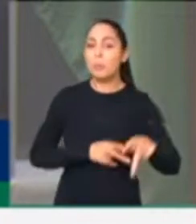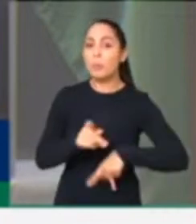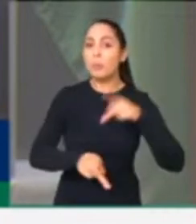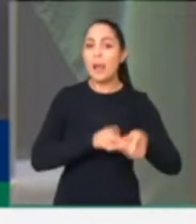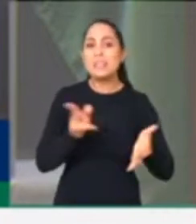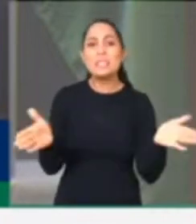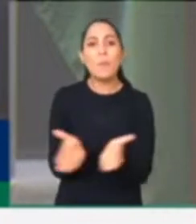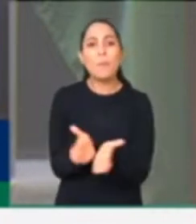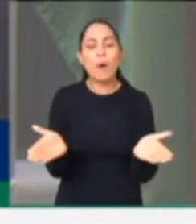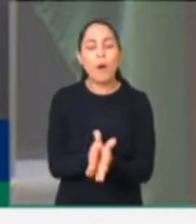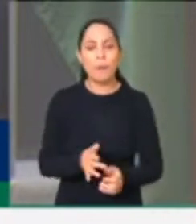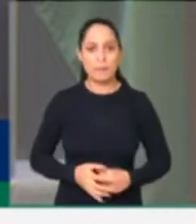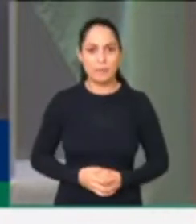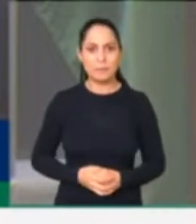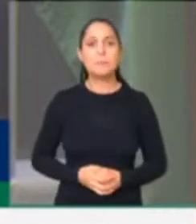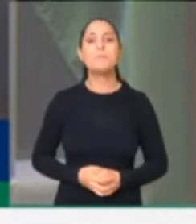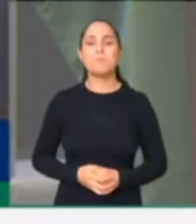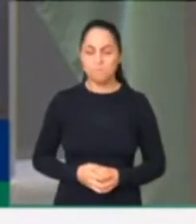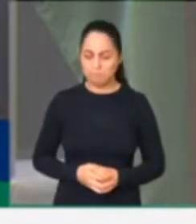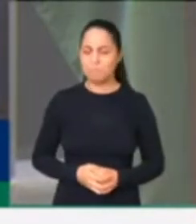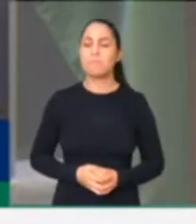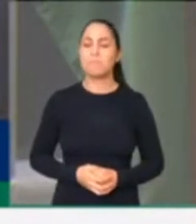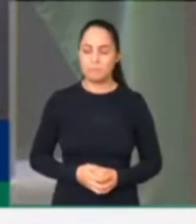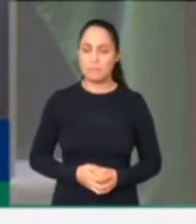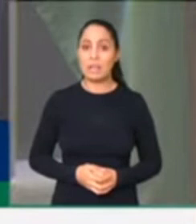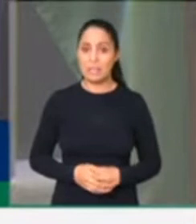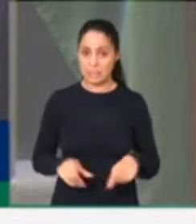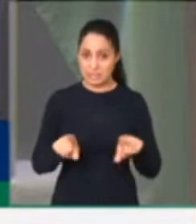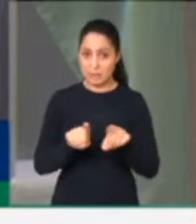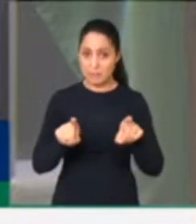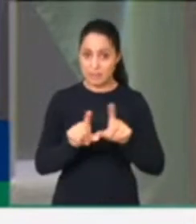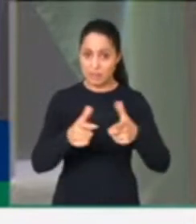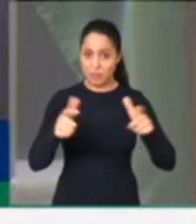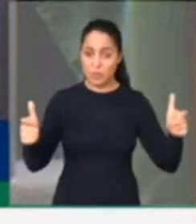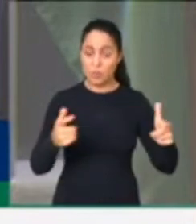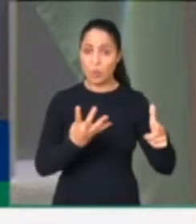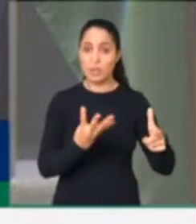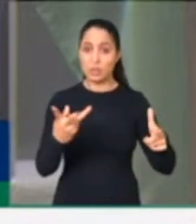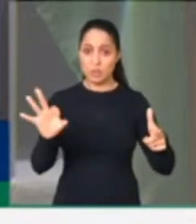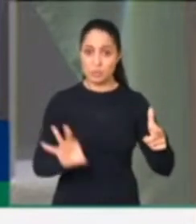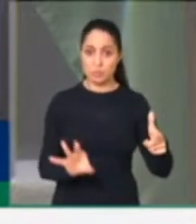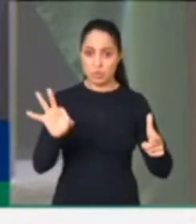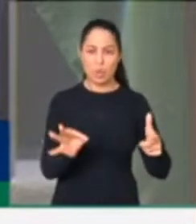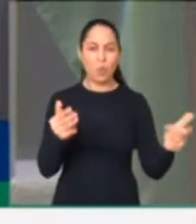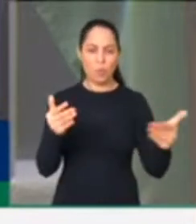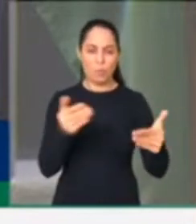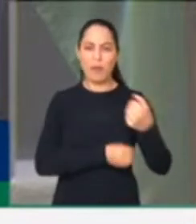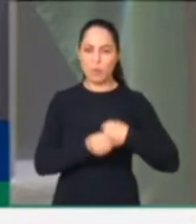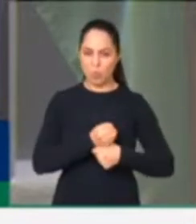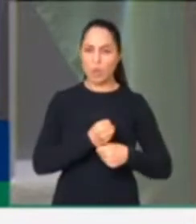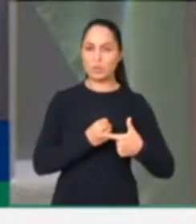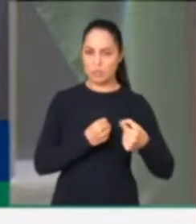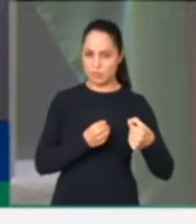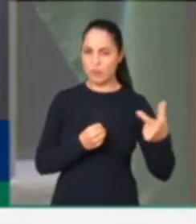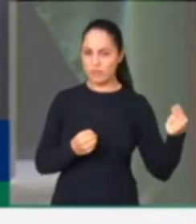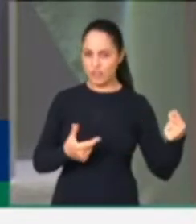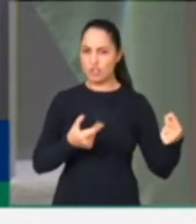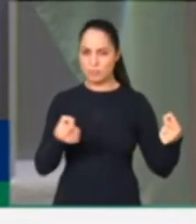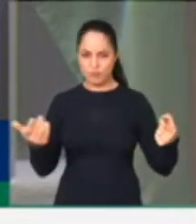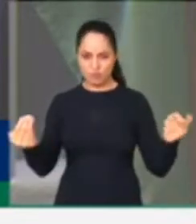42% em relação ao ano passado. Na extrema pobreza,